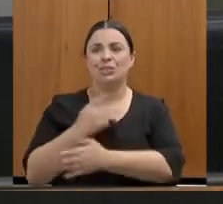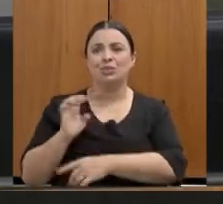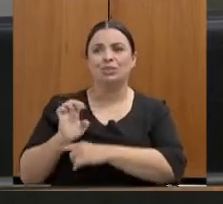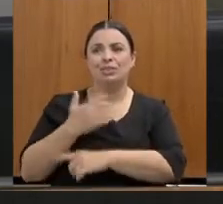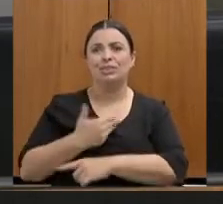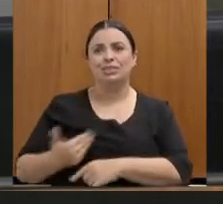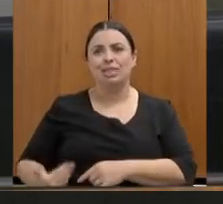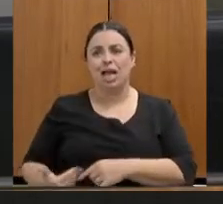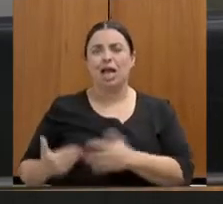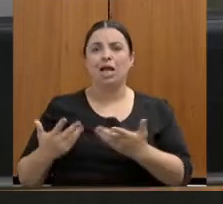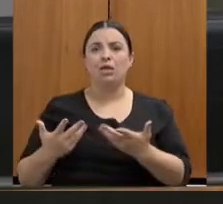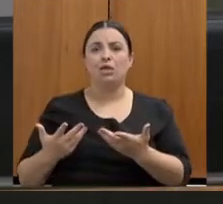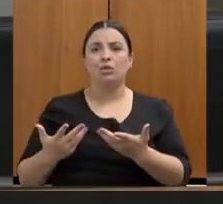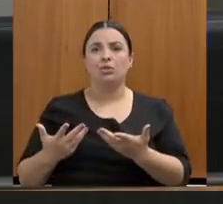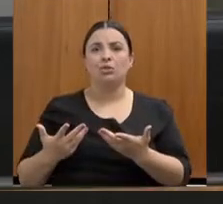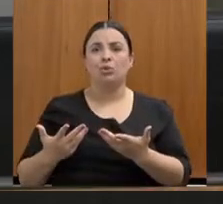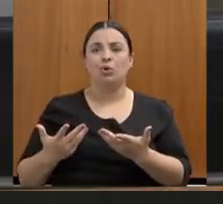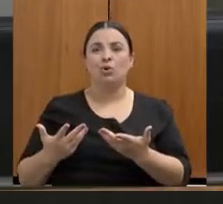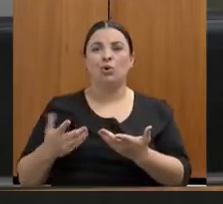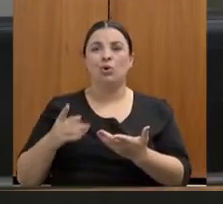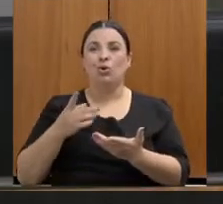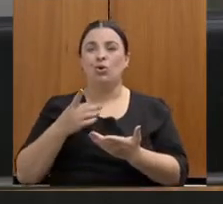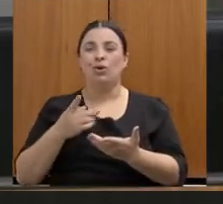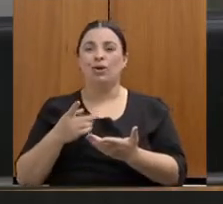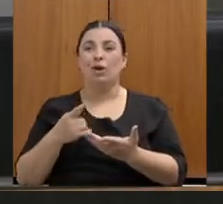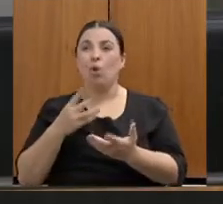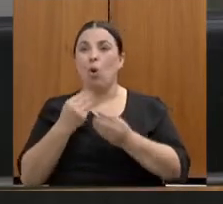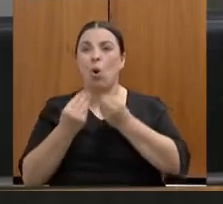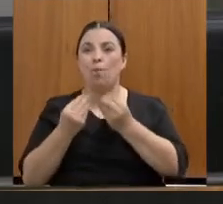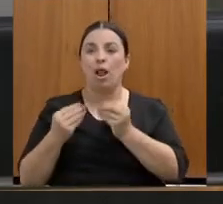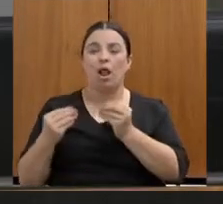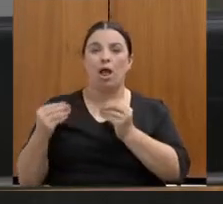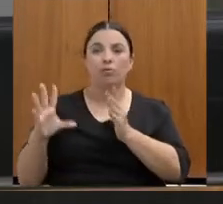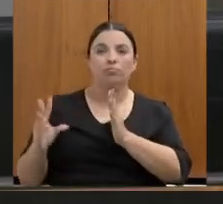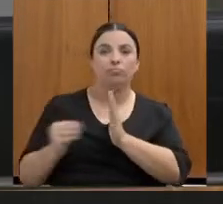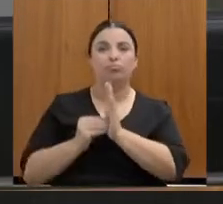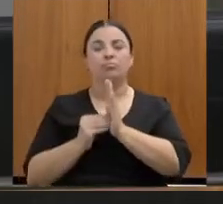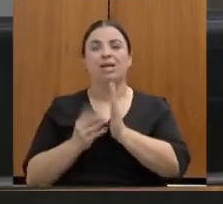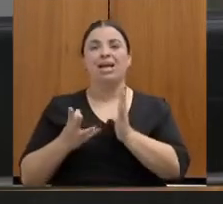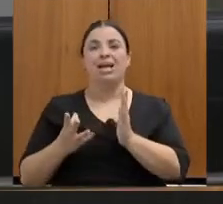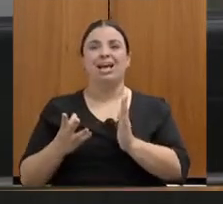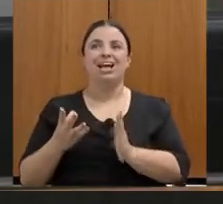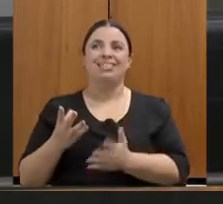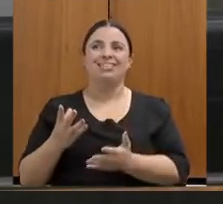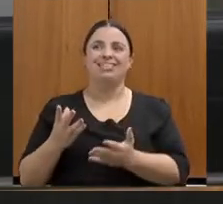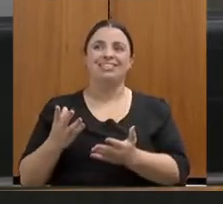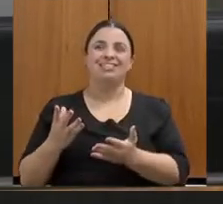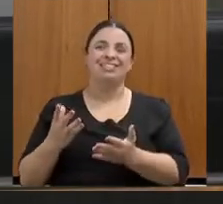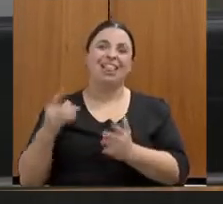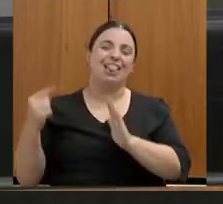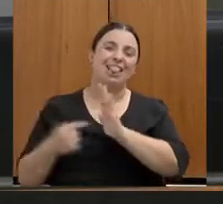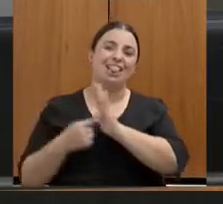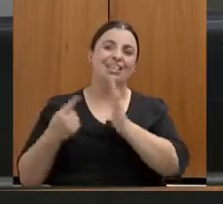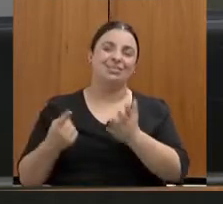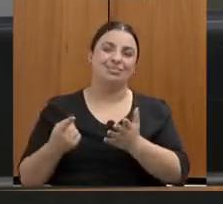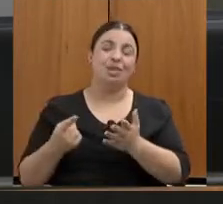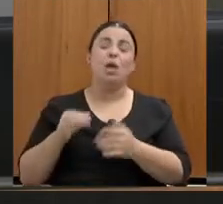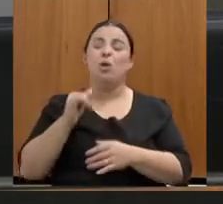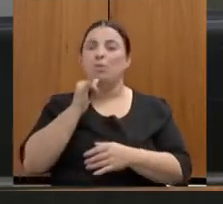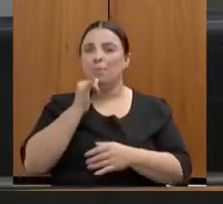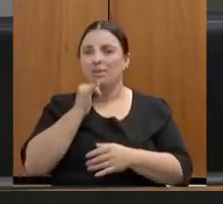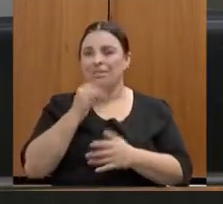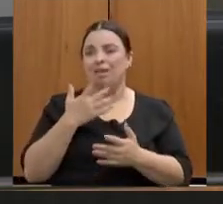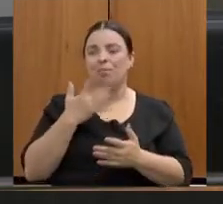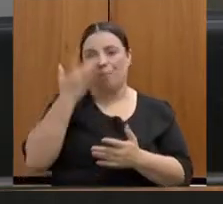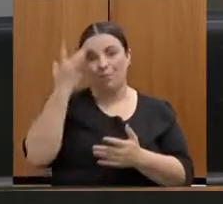delegacias. Porque na delegacia as mulheres não vão apenas para registrarem seus redes ou para se orientarem sobre